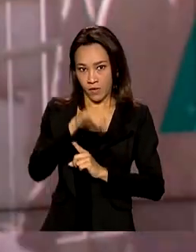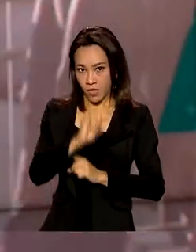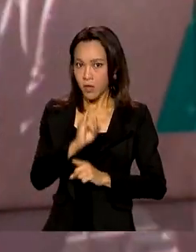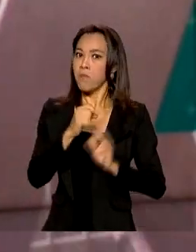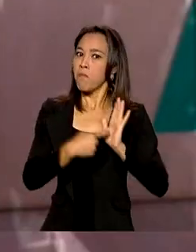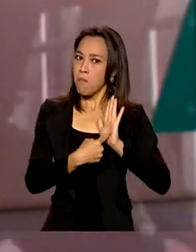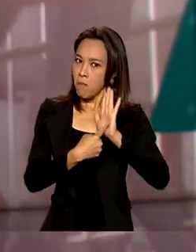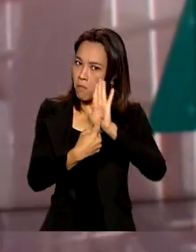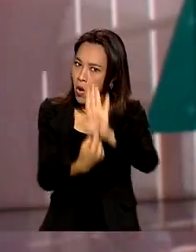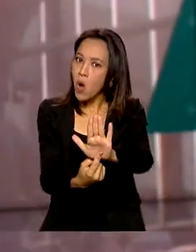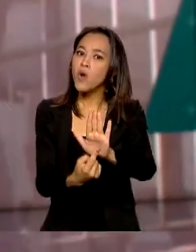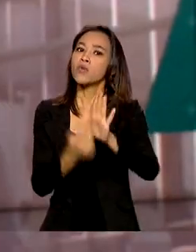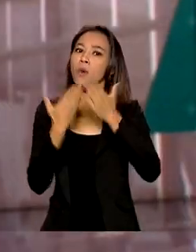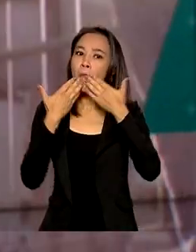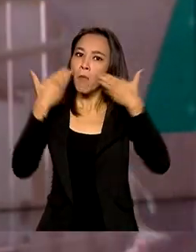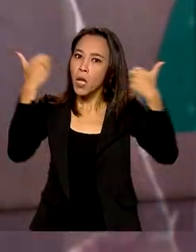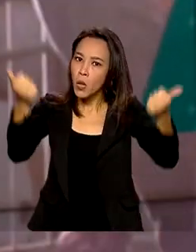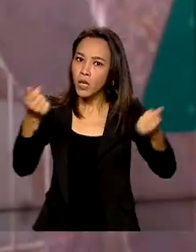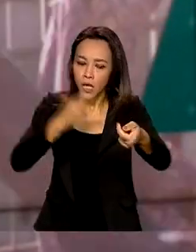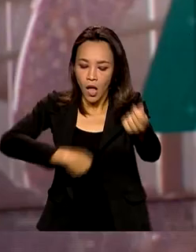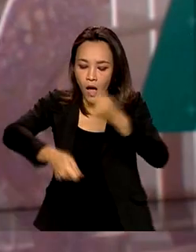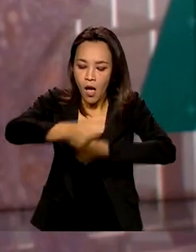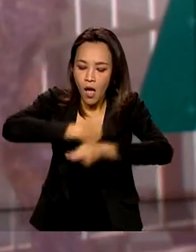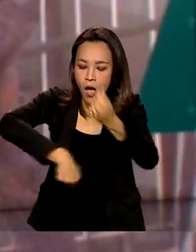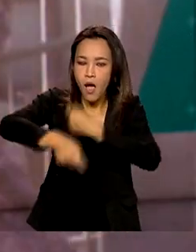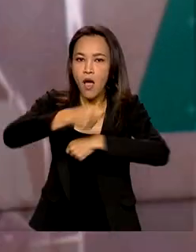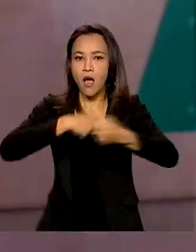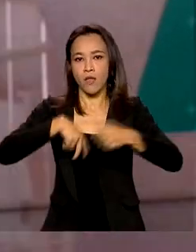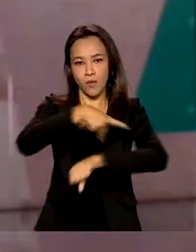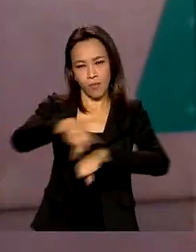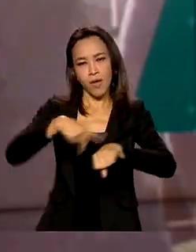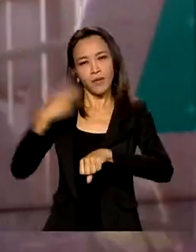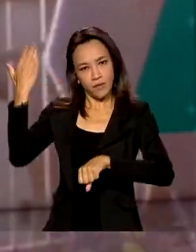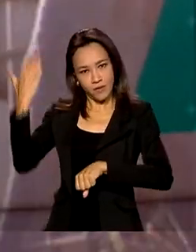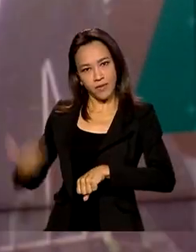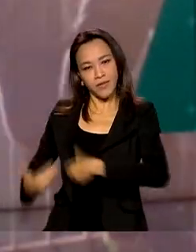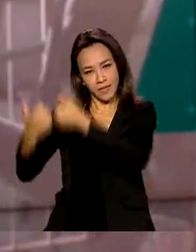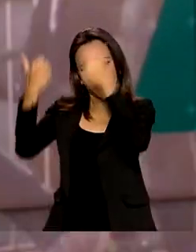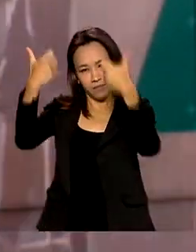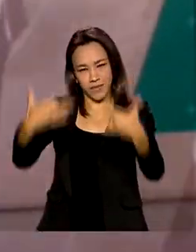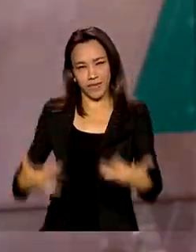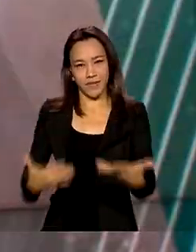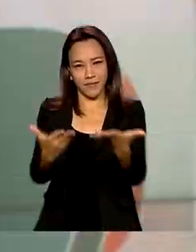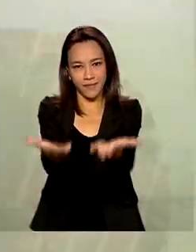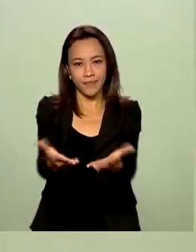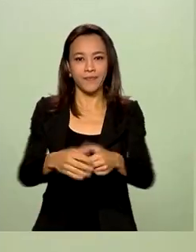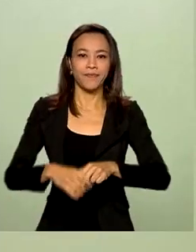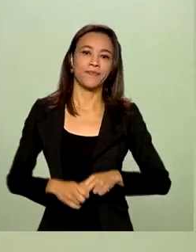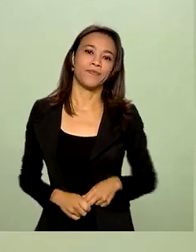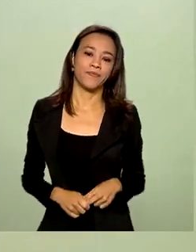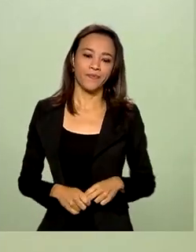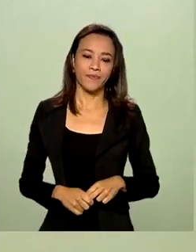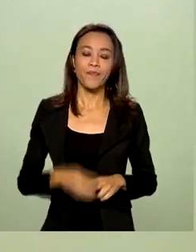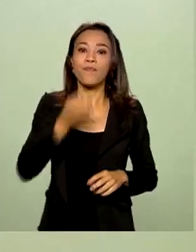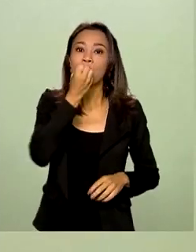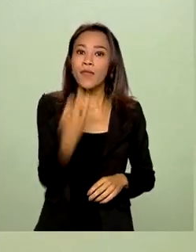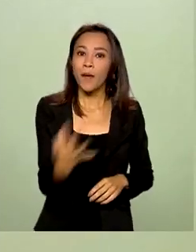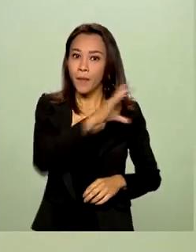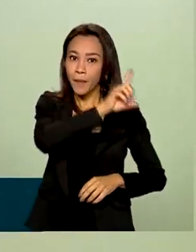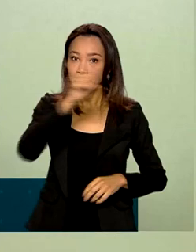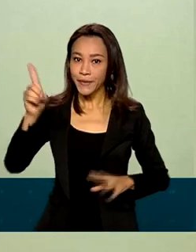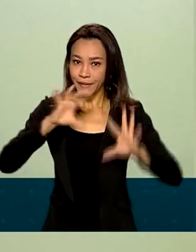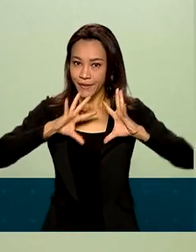melhoria para o cenário comercial no país. É o que explica o comentarista aqui da TV Brasil, Ricardo Caldas. Bom dia a todos.